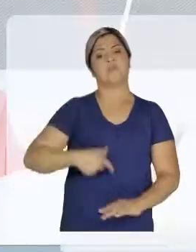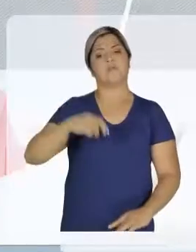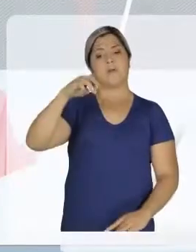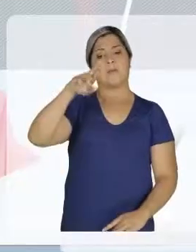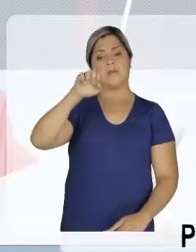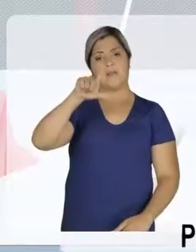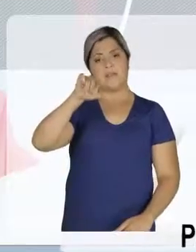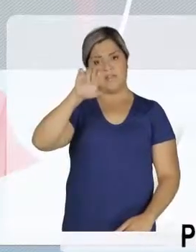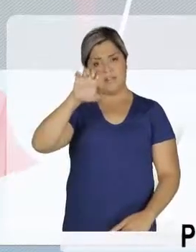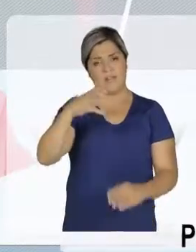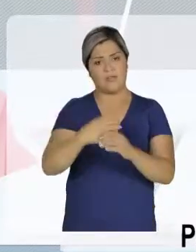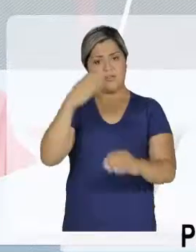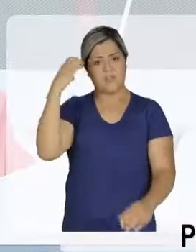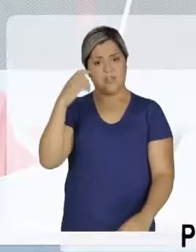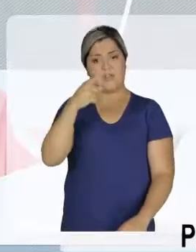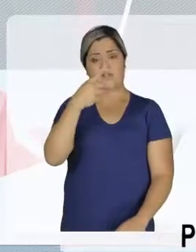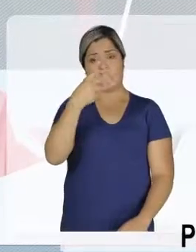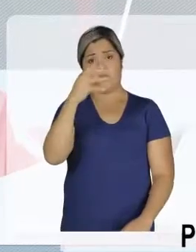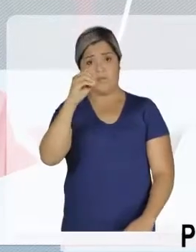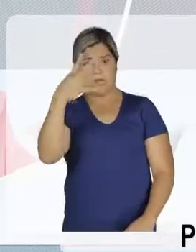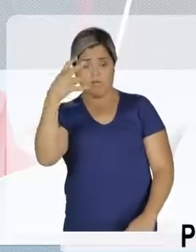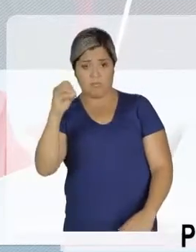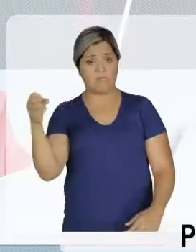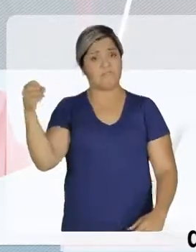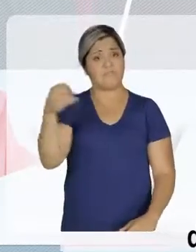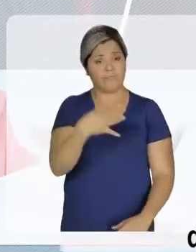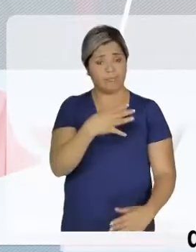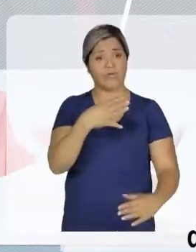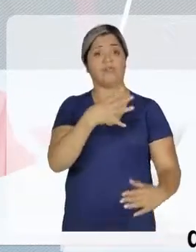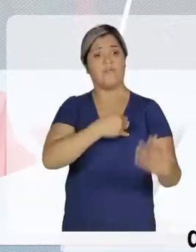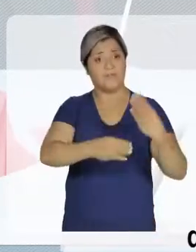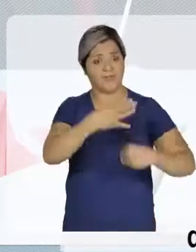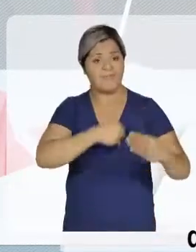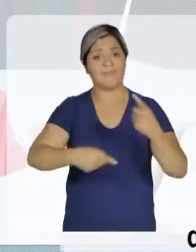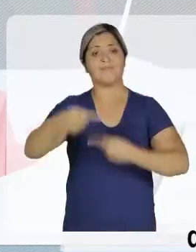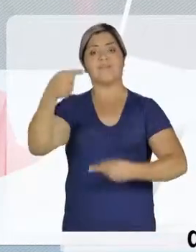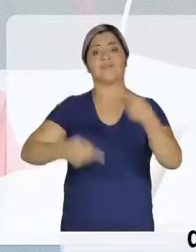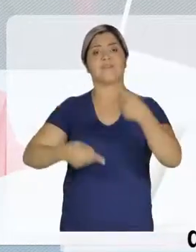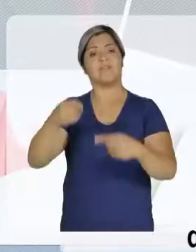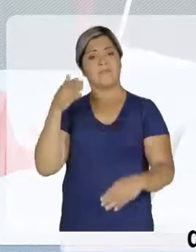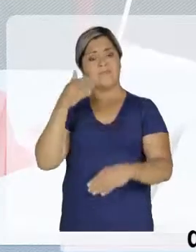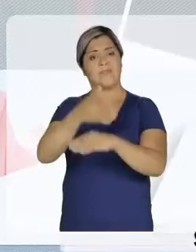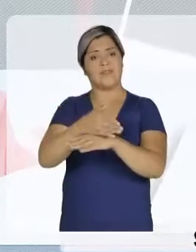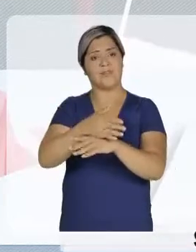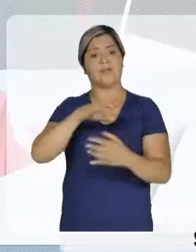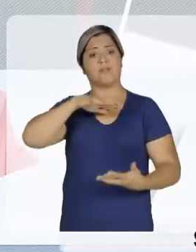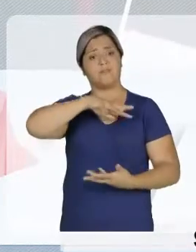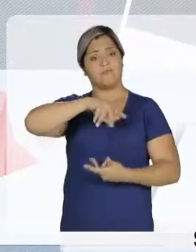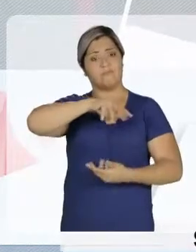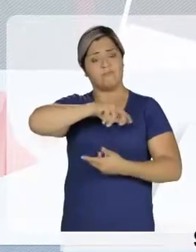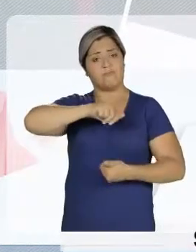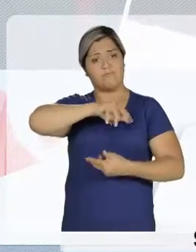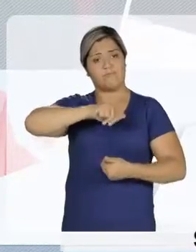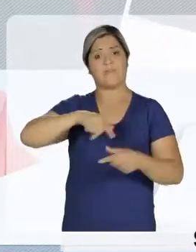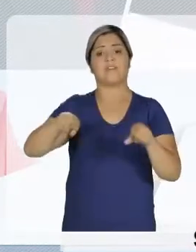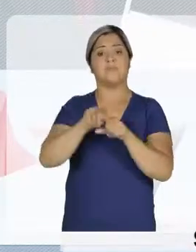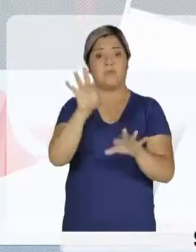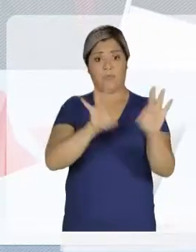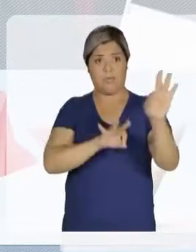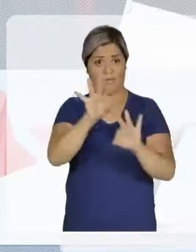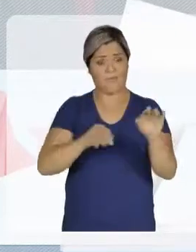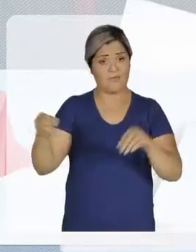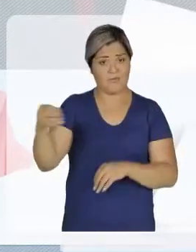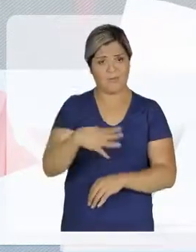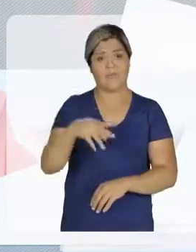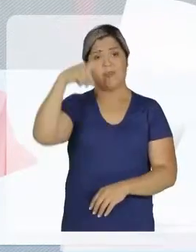14-040, por uma nova geração na política e uma cidade de oportunidades com participação social, sustentabilidade e projetos inovadores.